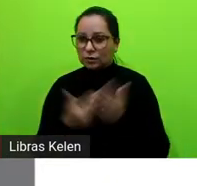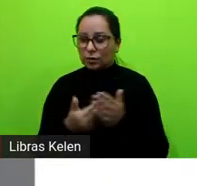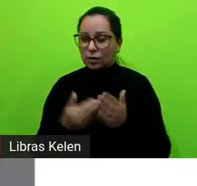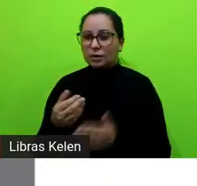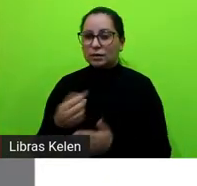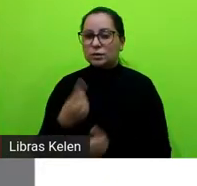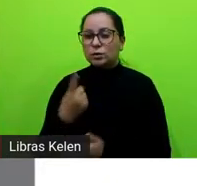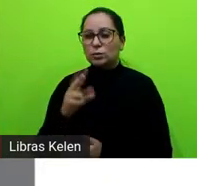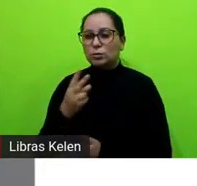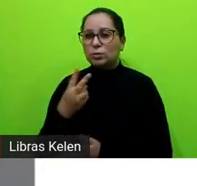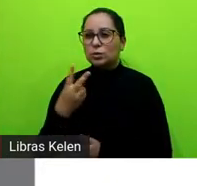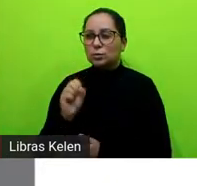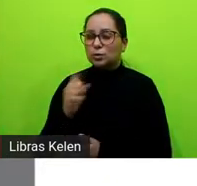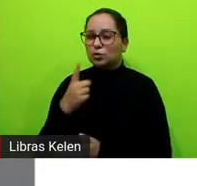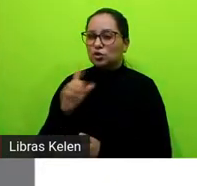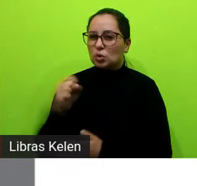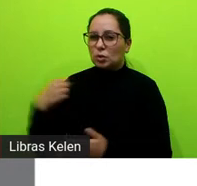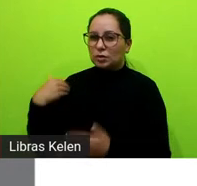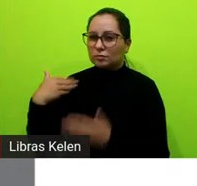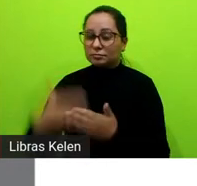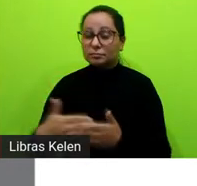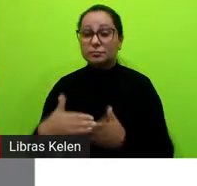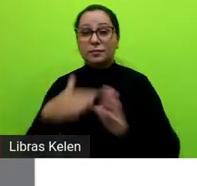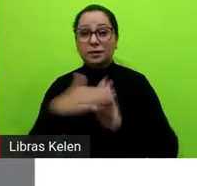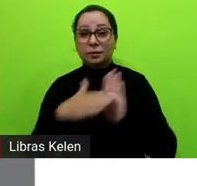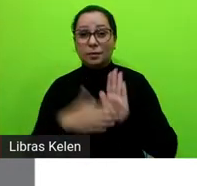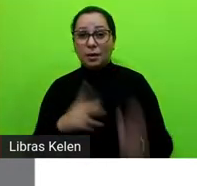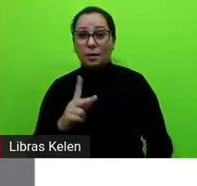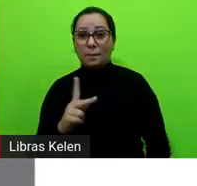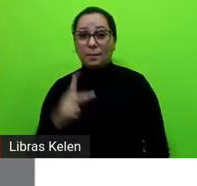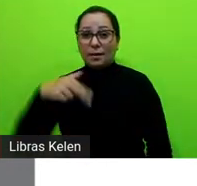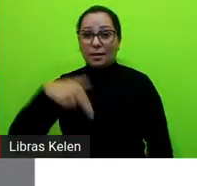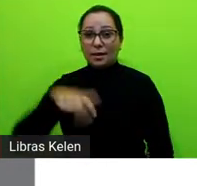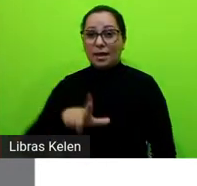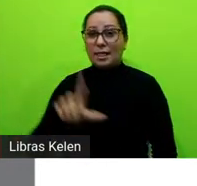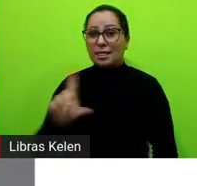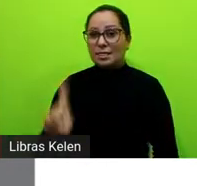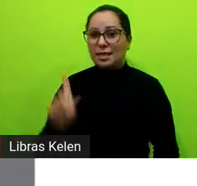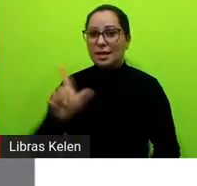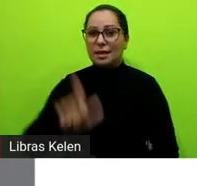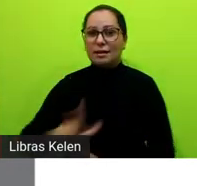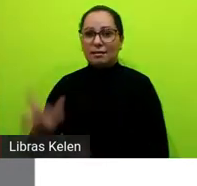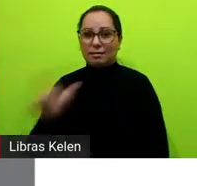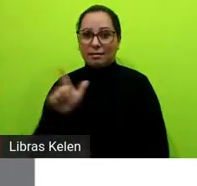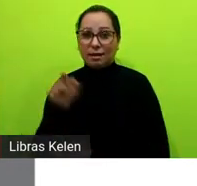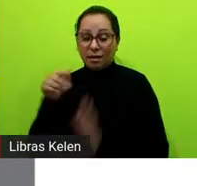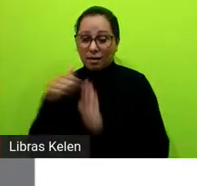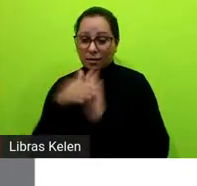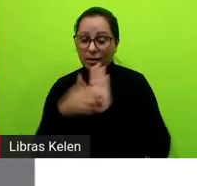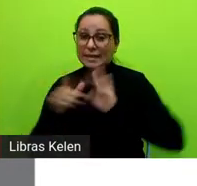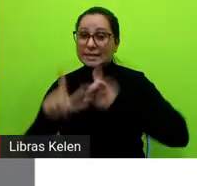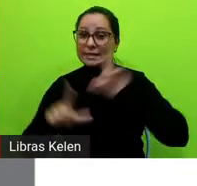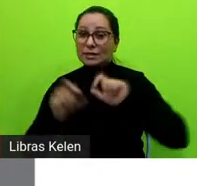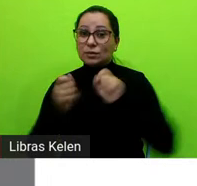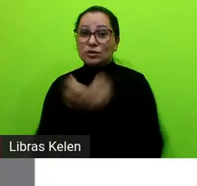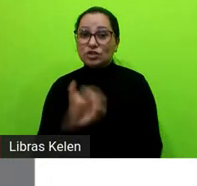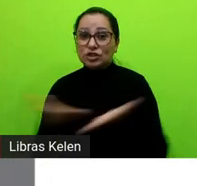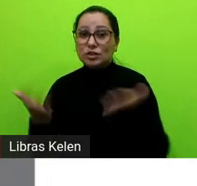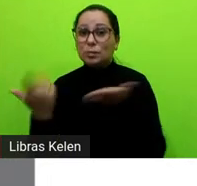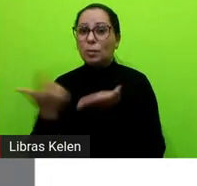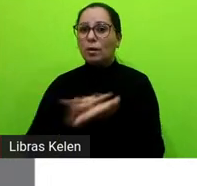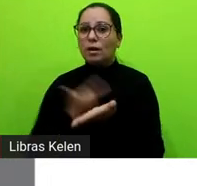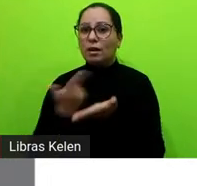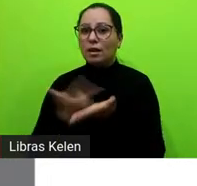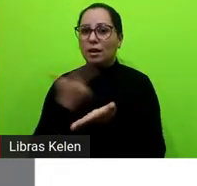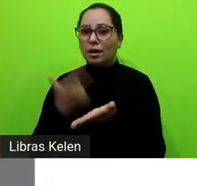para cá é o programa do PNLD literário esse programa seleciona e distribui obras literárias para